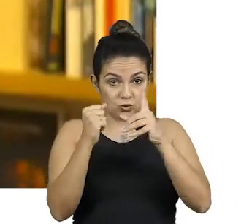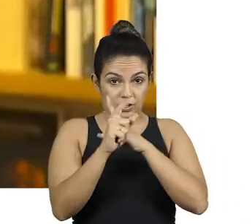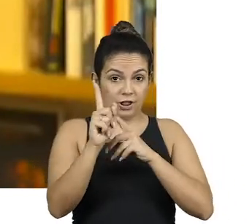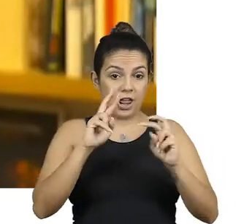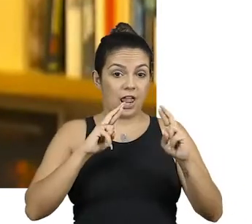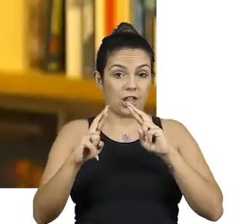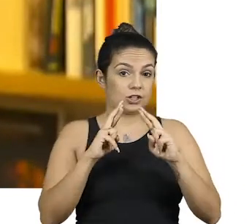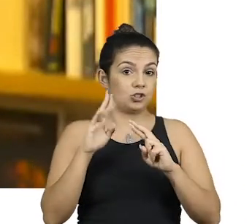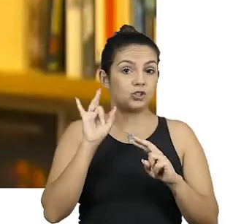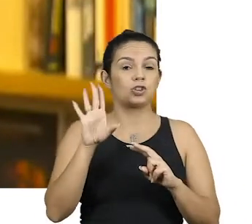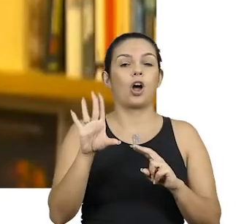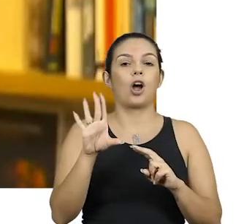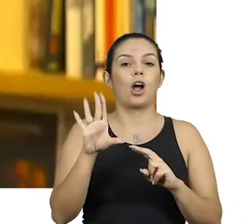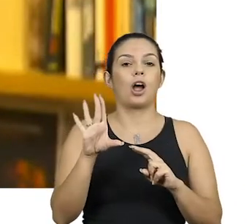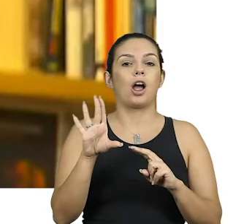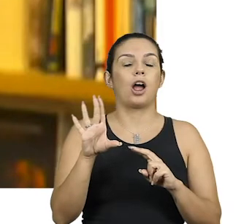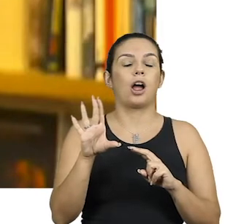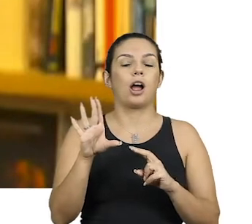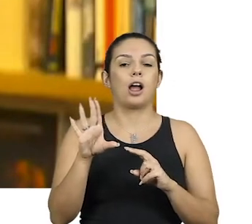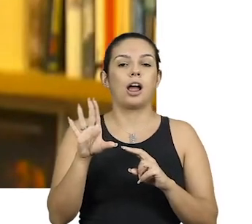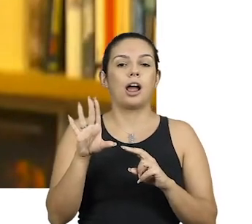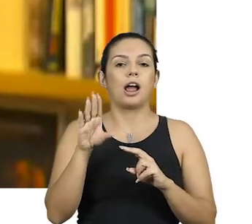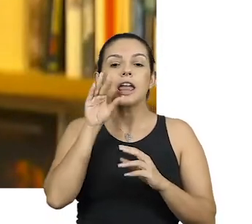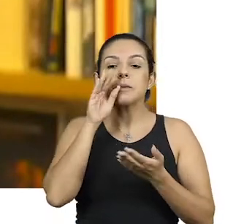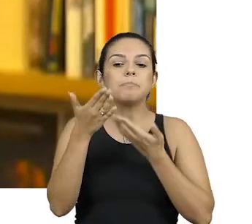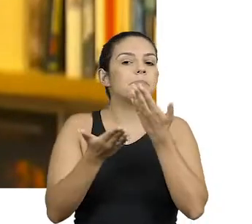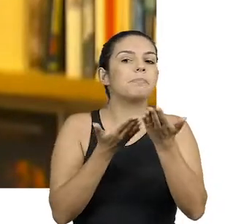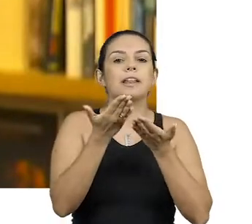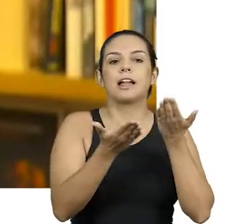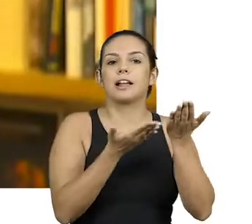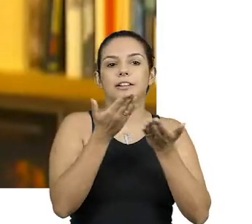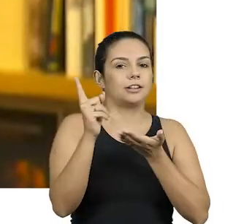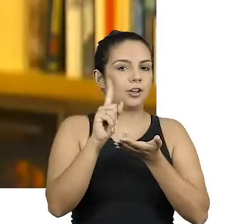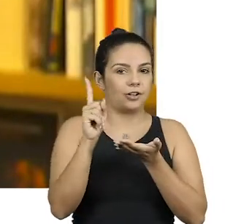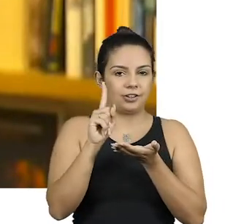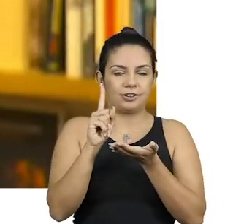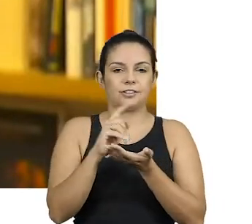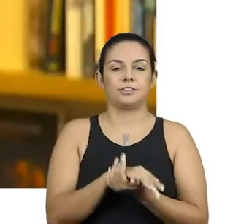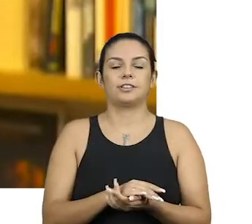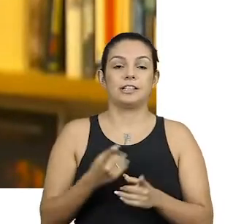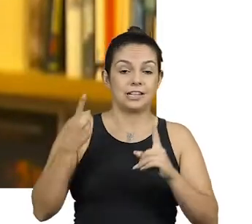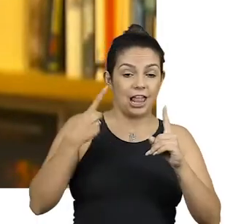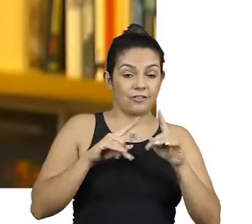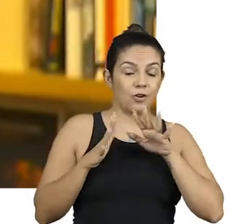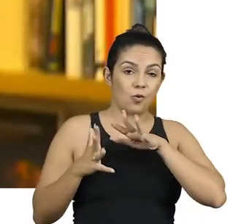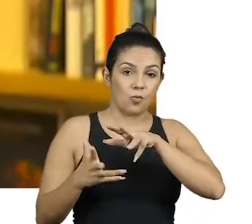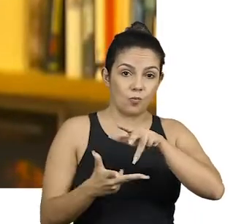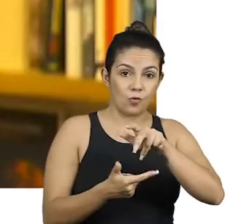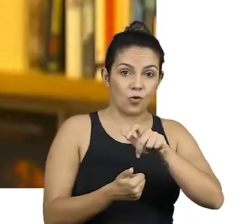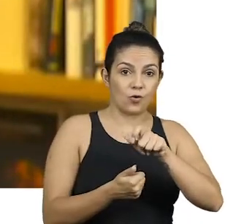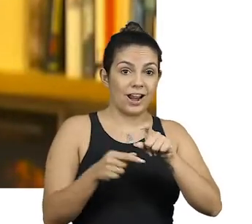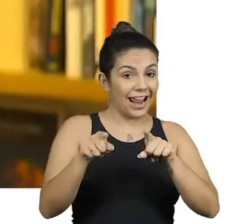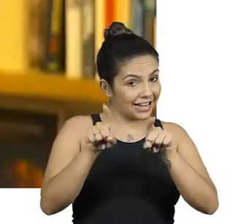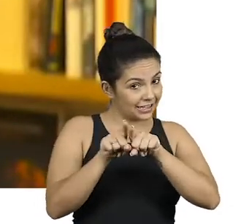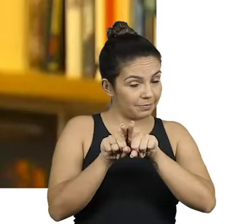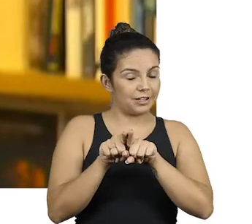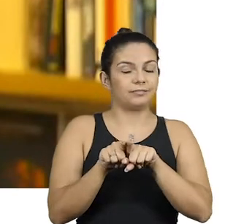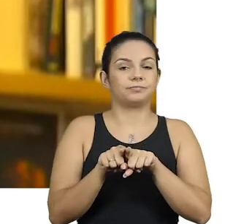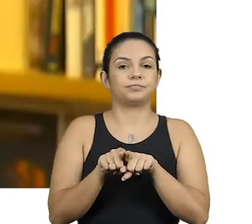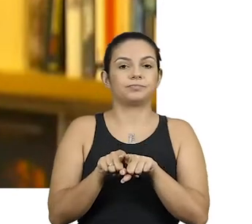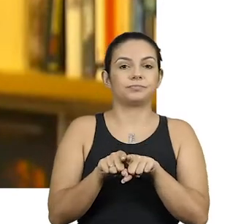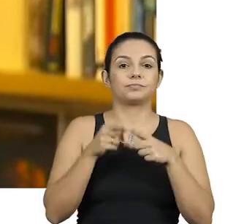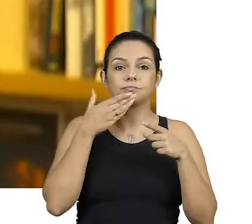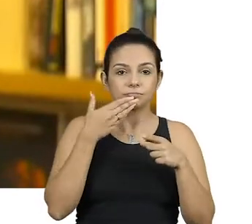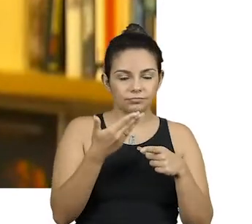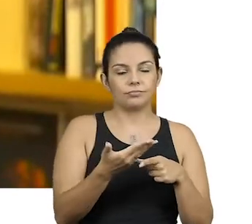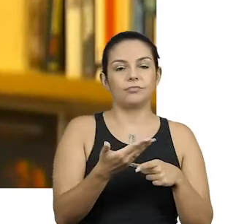as grandes questões que desafiam a humanidade, essa também pede soluções globais. O vírus virou